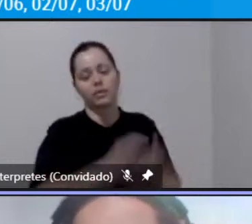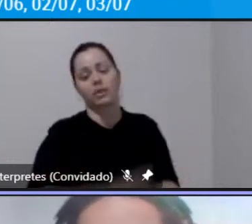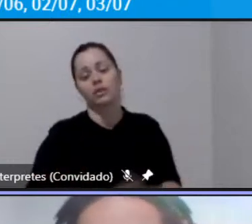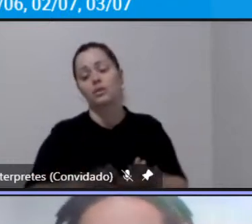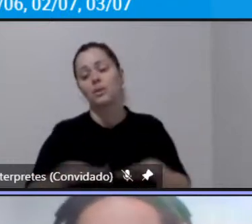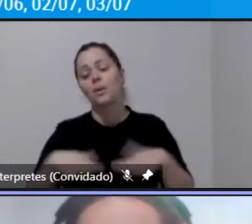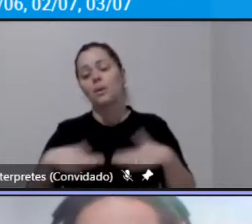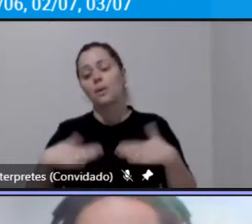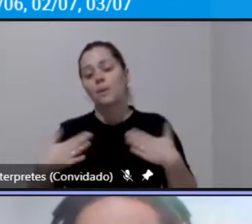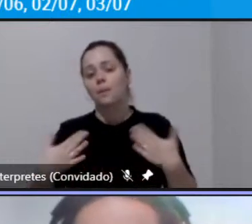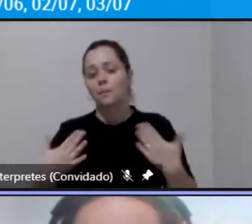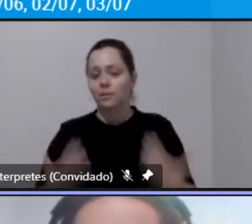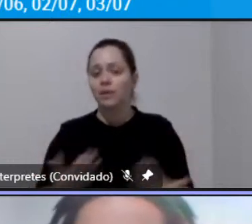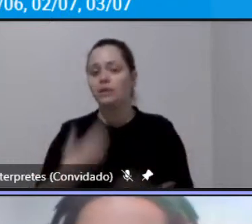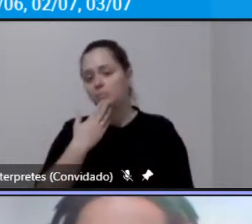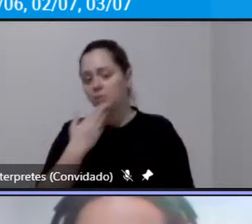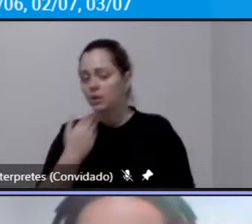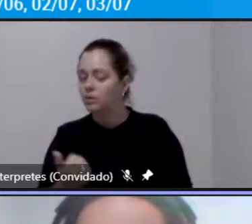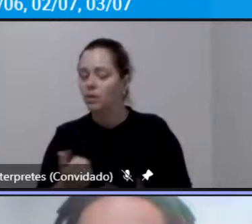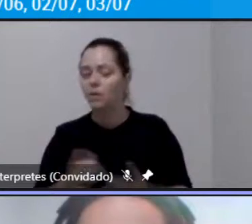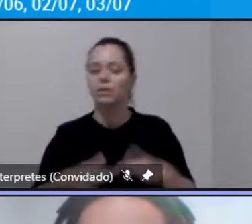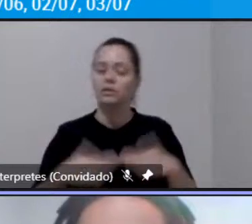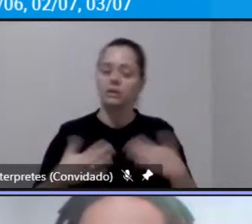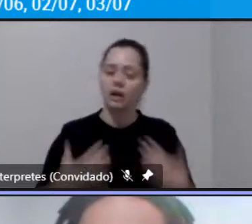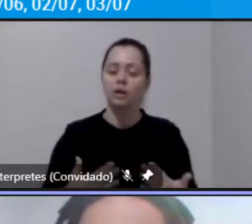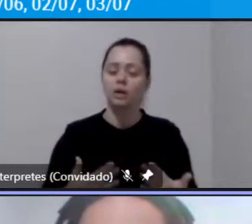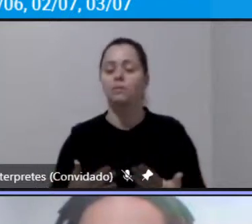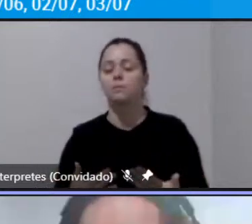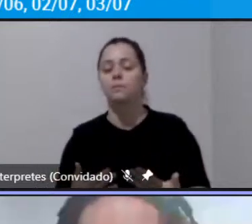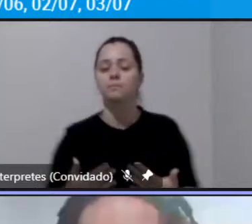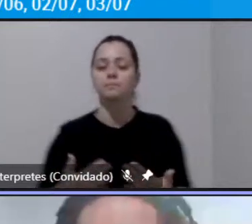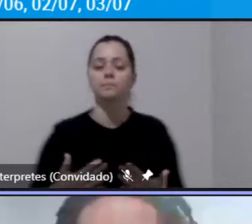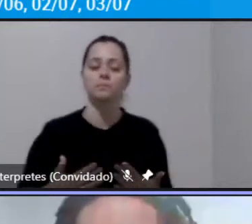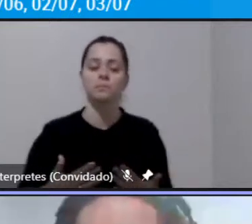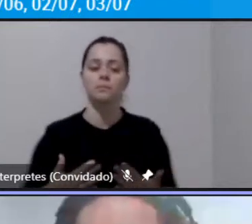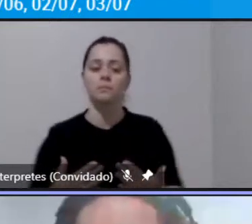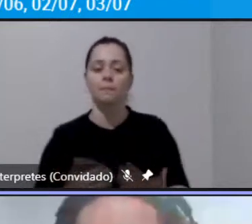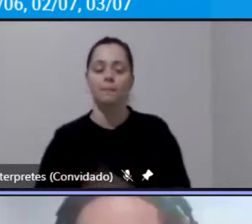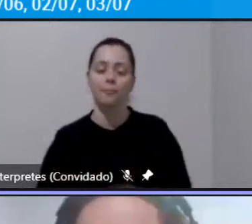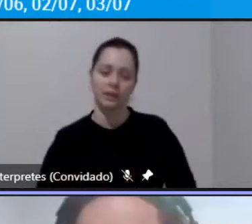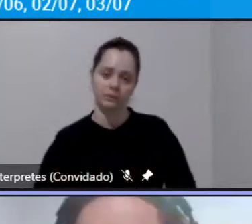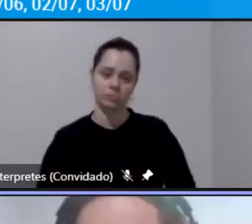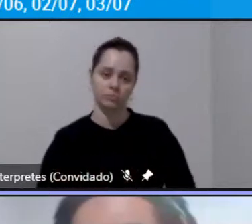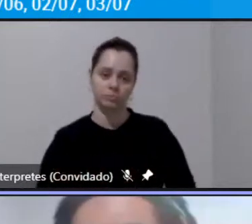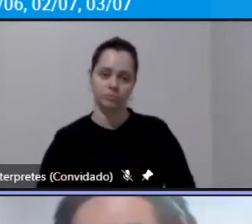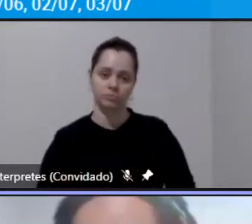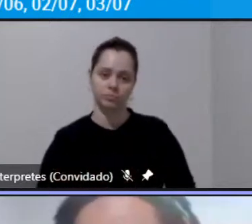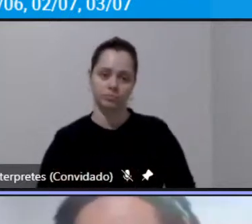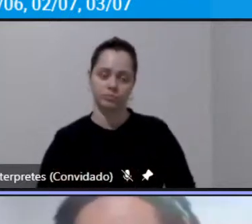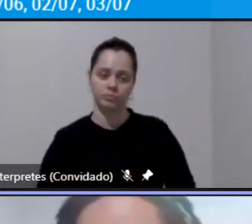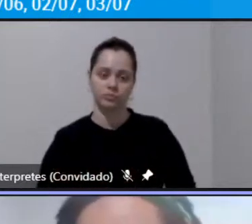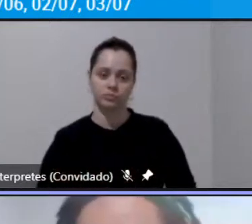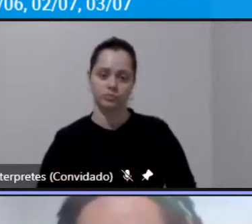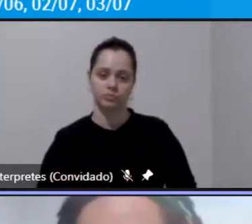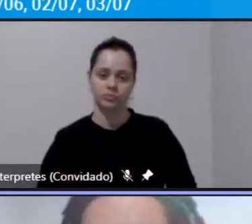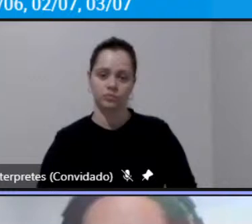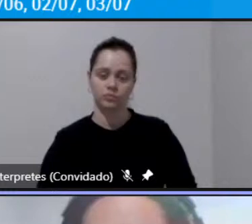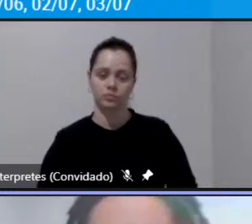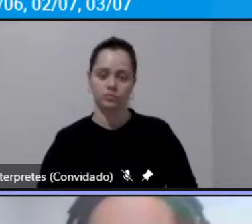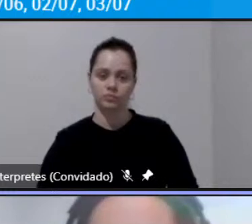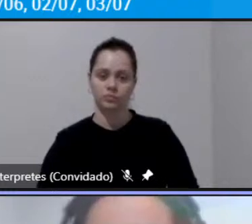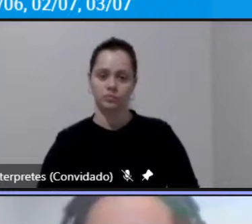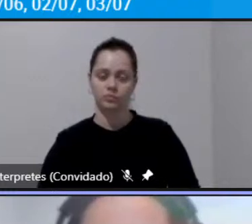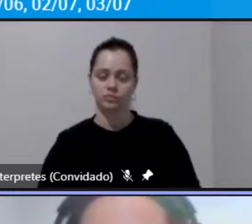ali entre Jacareí e Taubaté mas e assim mesmo no